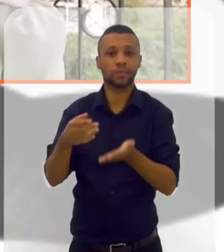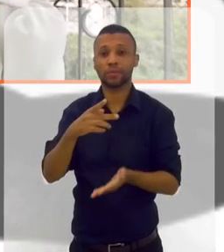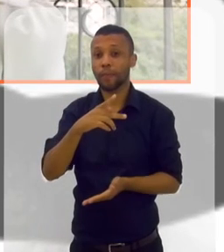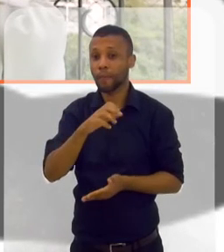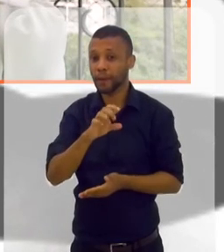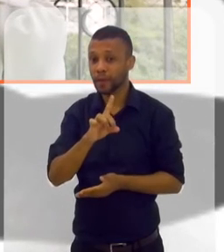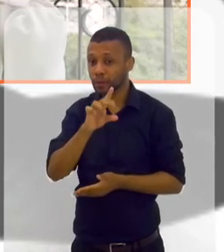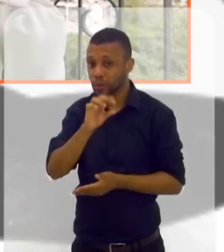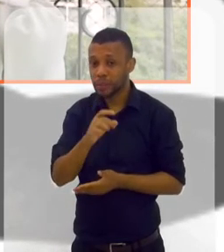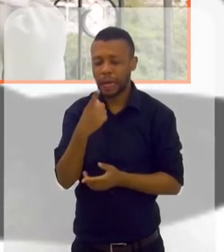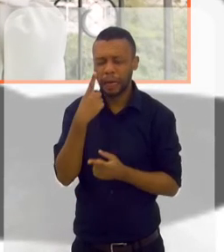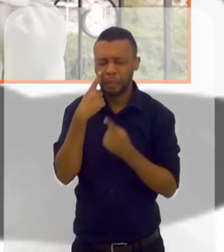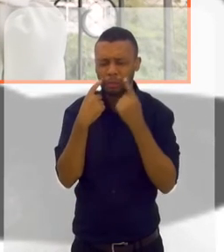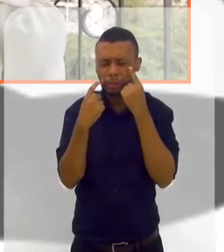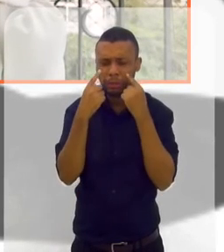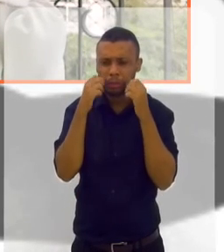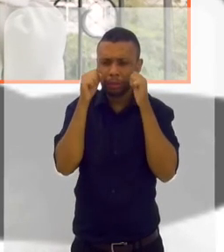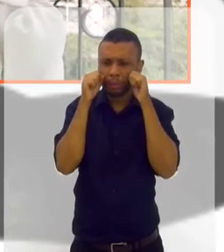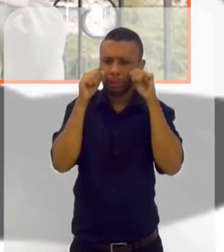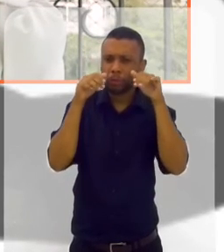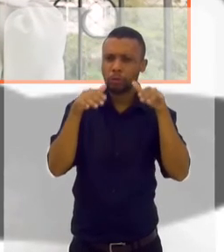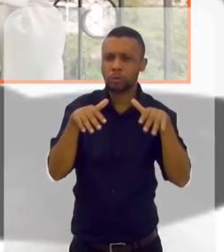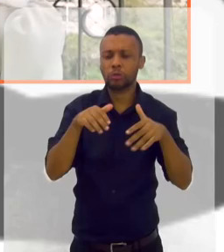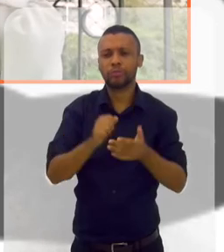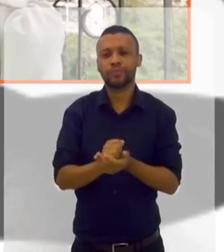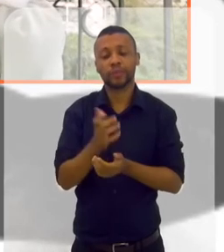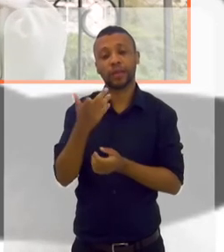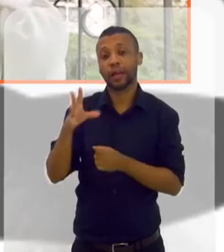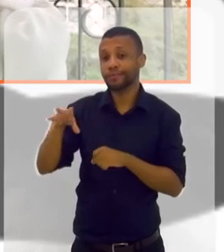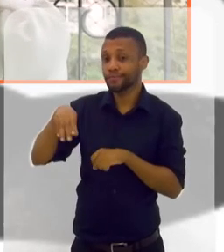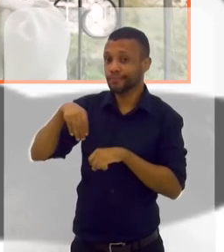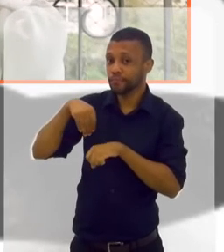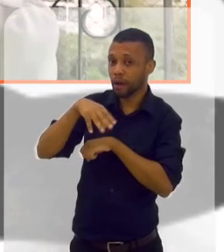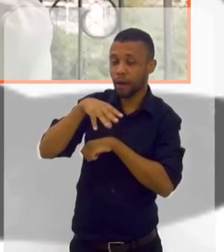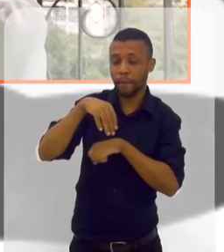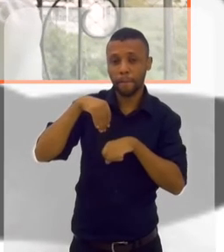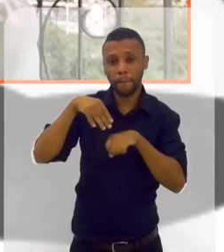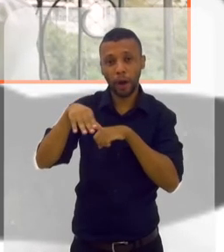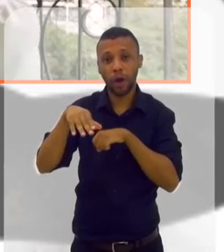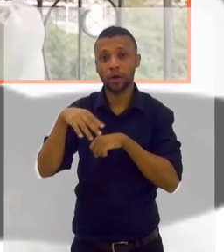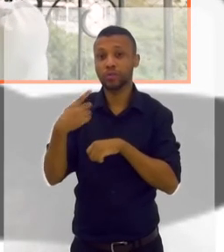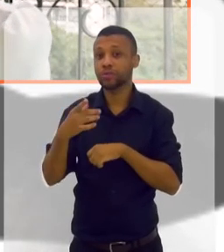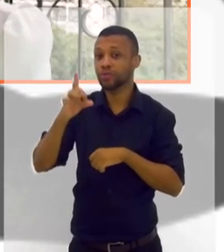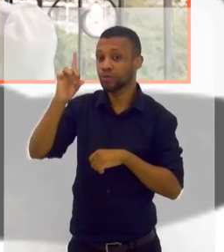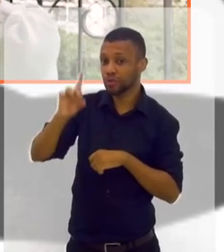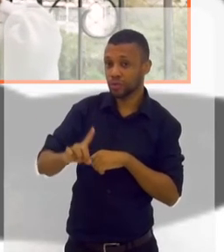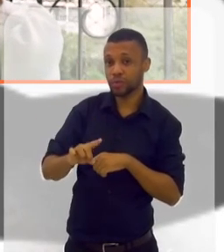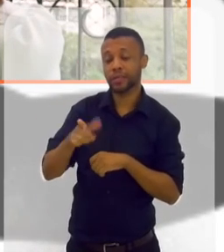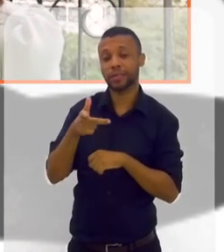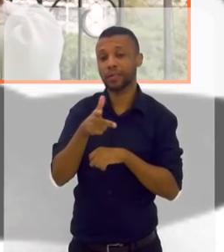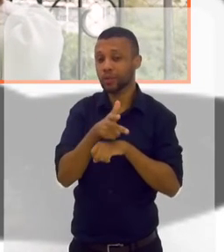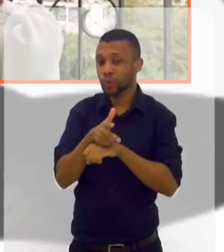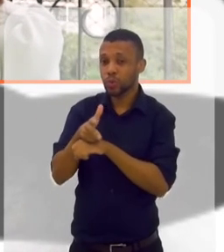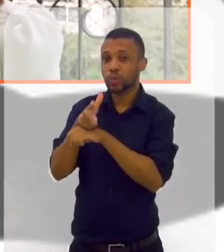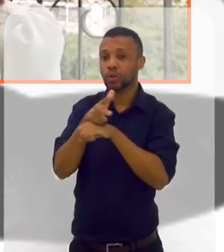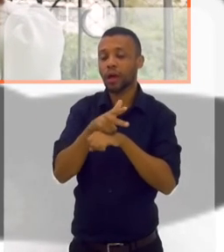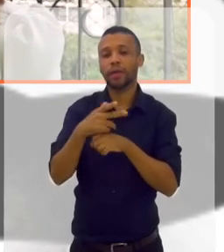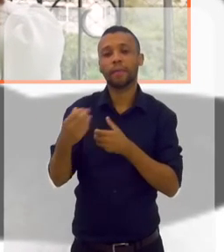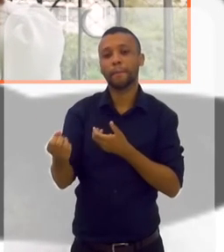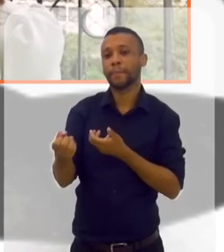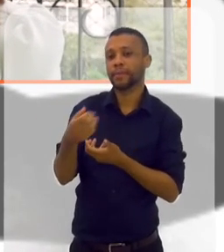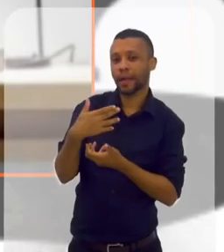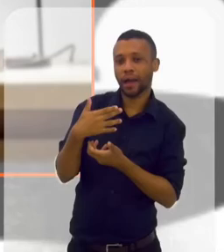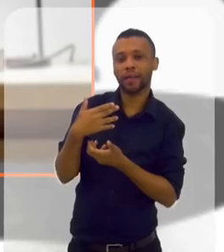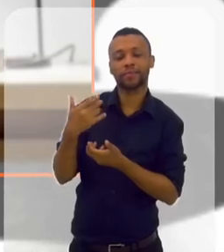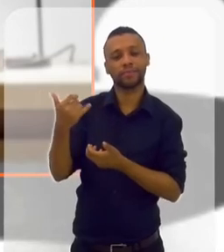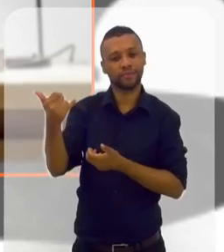O Pedro aqui tá chorando. Eu quero até compartilhar isso com você. O nosso diretor aqui do estúdio tá...